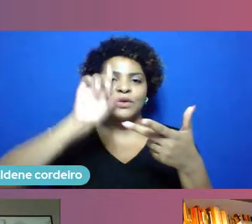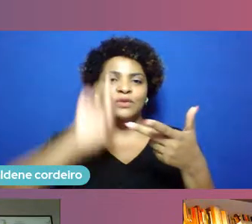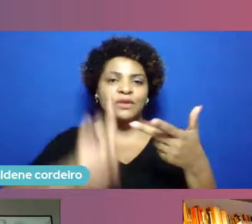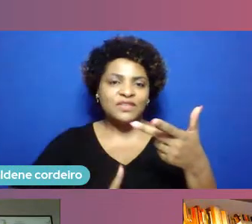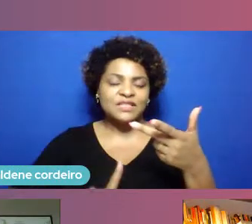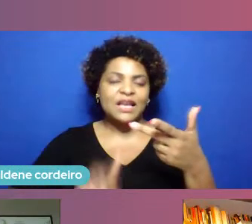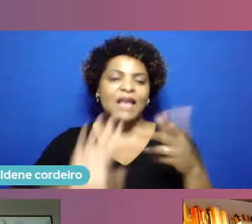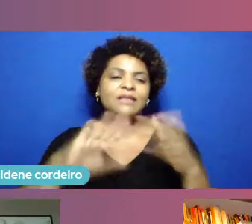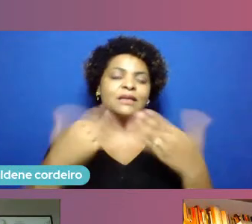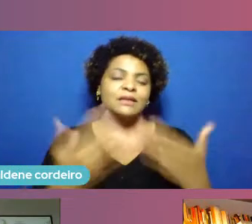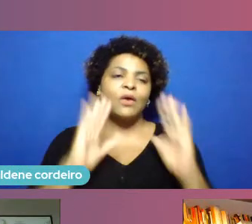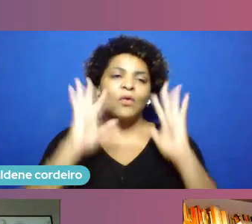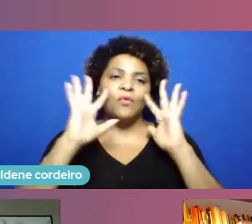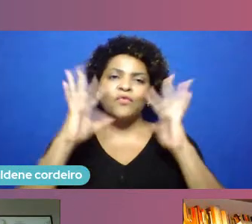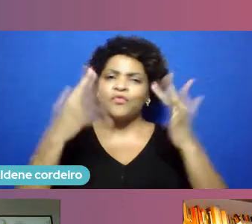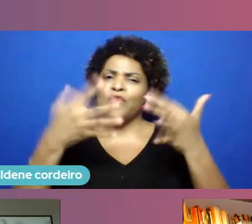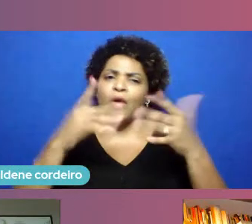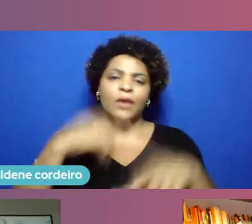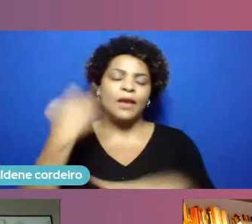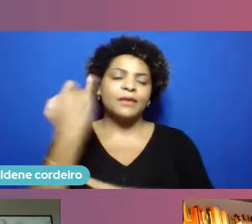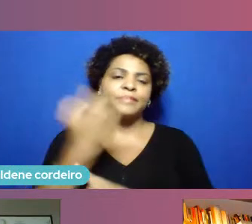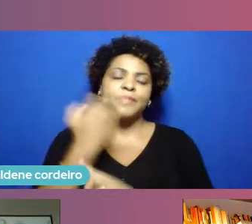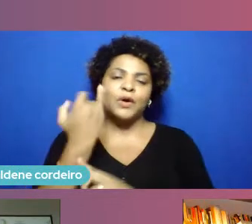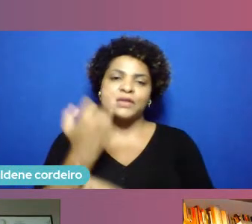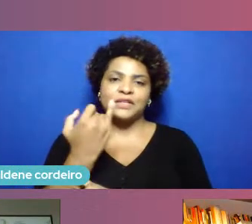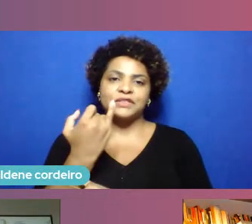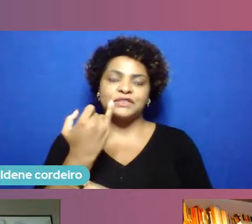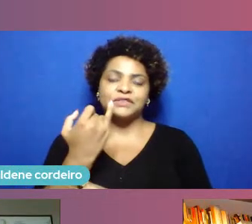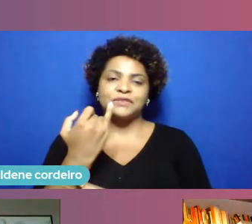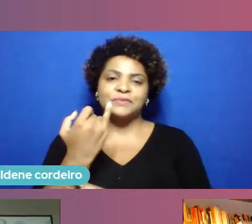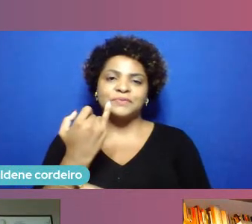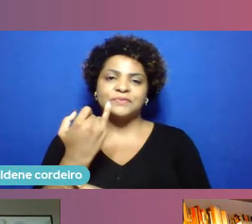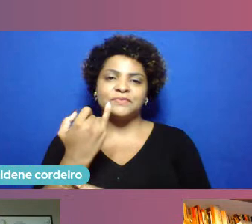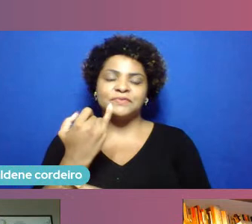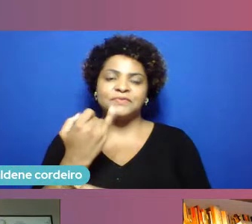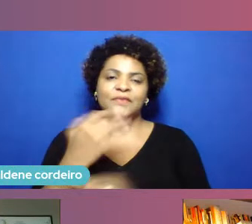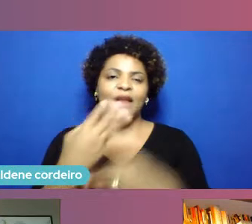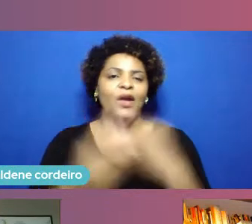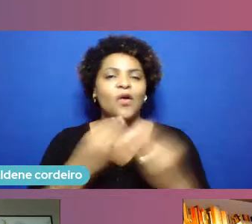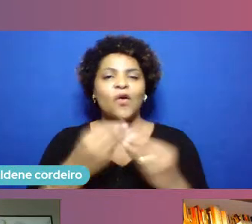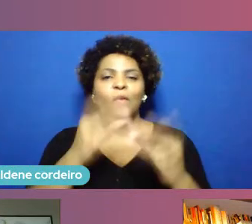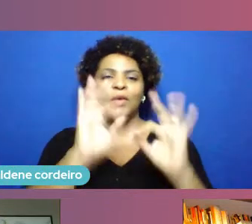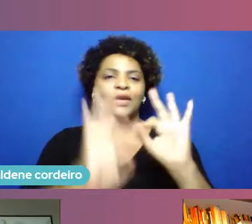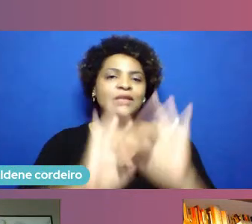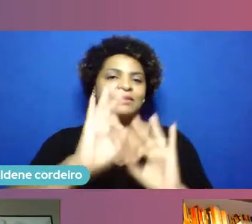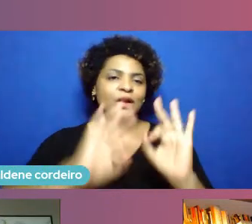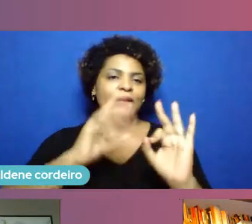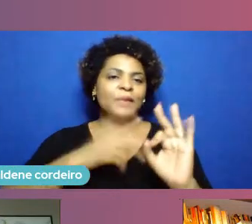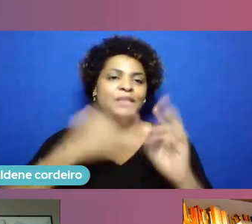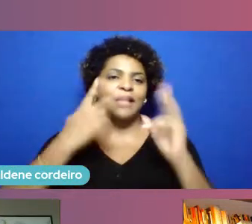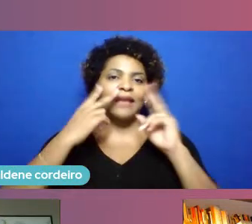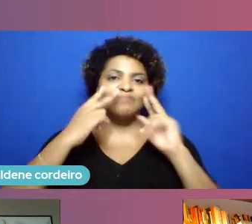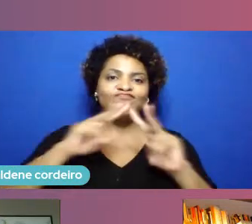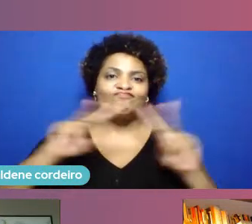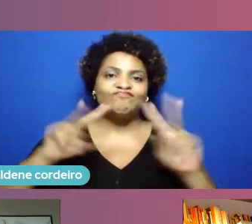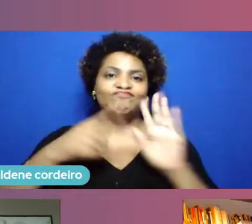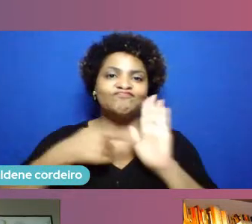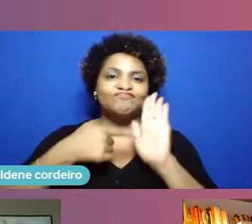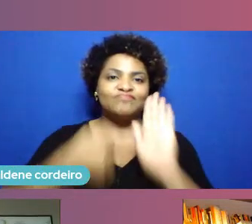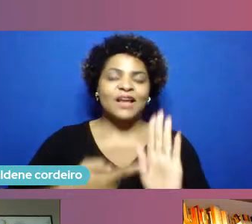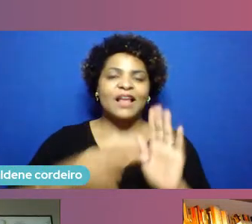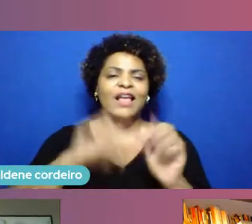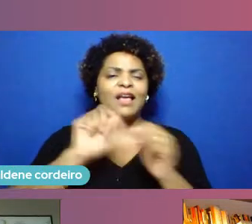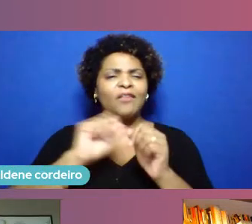importante nesse aspecto como esse programa acabou ganhando visibilidade a gente fez um recorte específico na parte do programa que